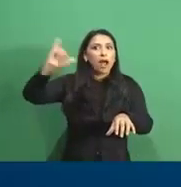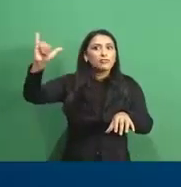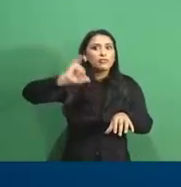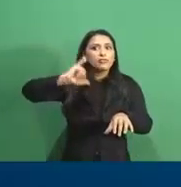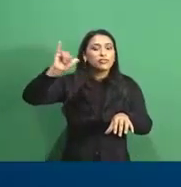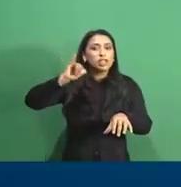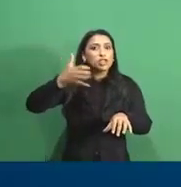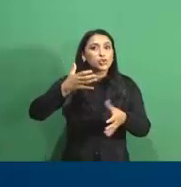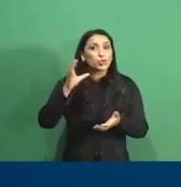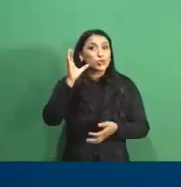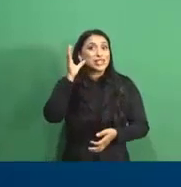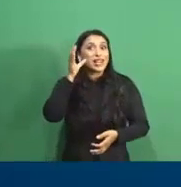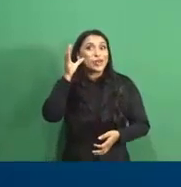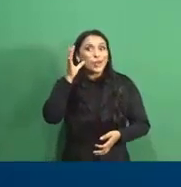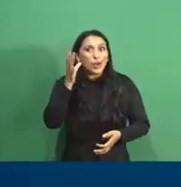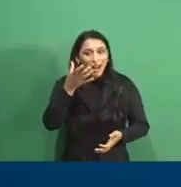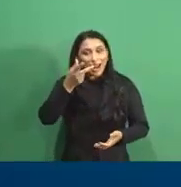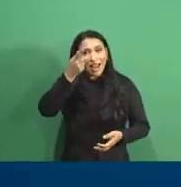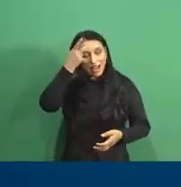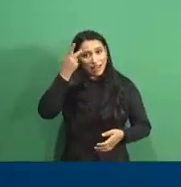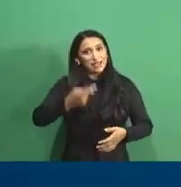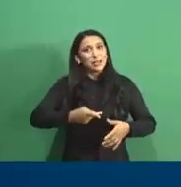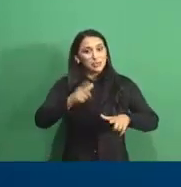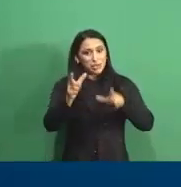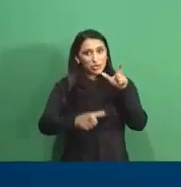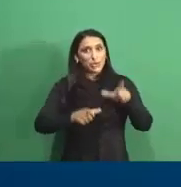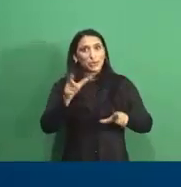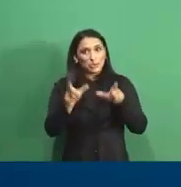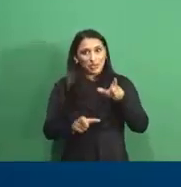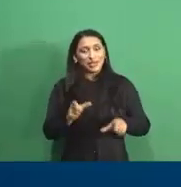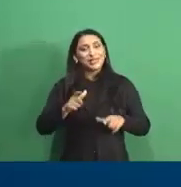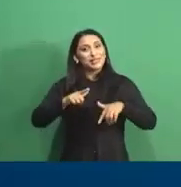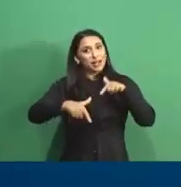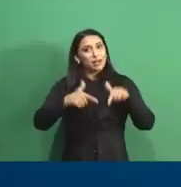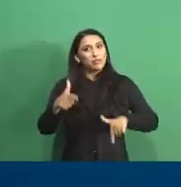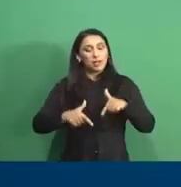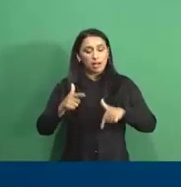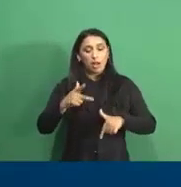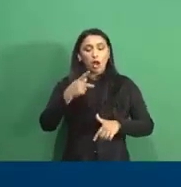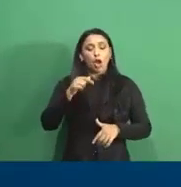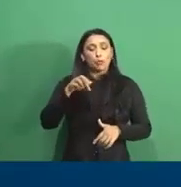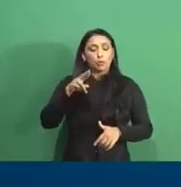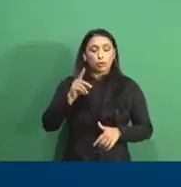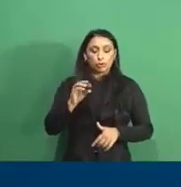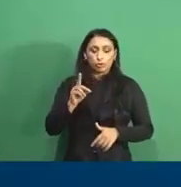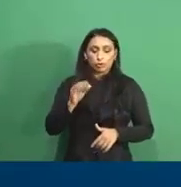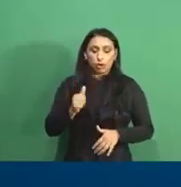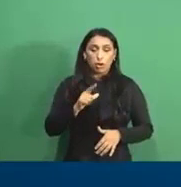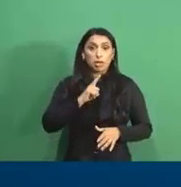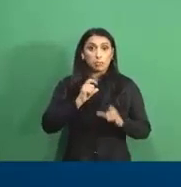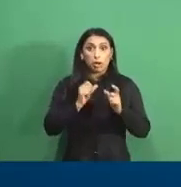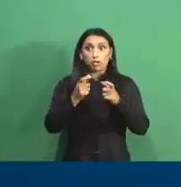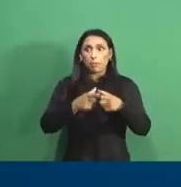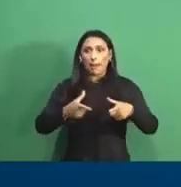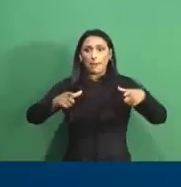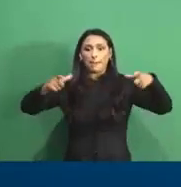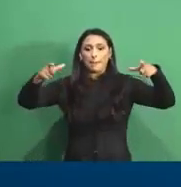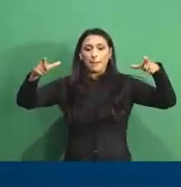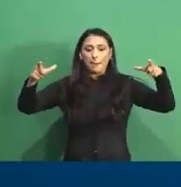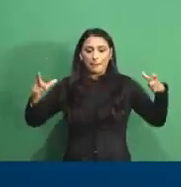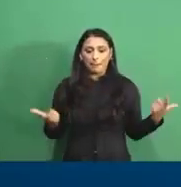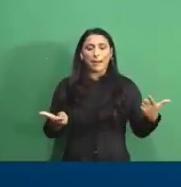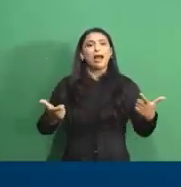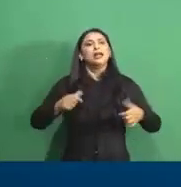celular do produtor. Nossa solução tem grande potencial para ser escalável, visto o nosso grande potencial de